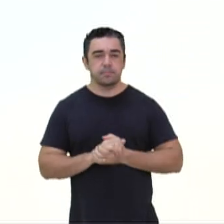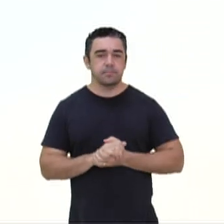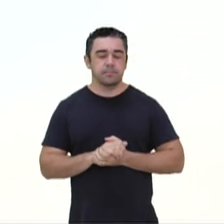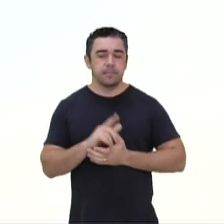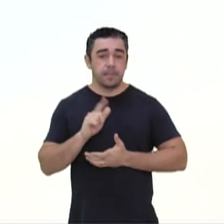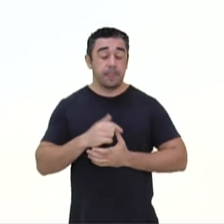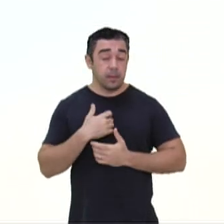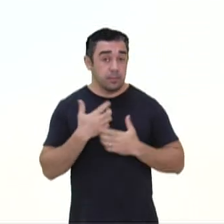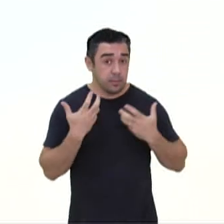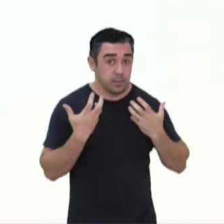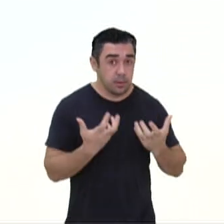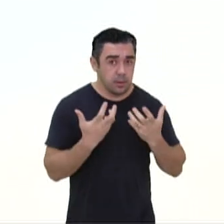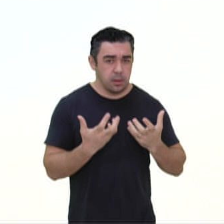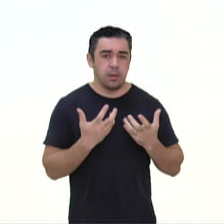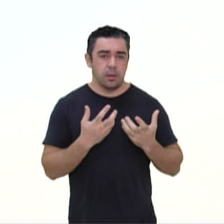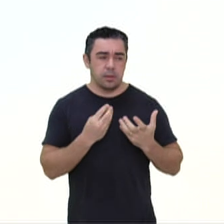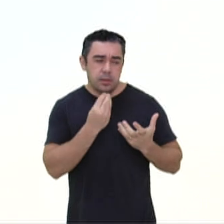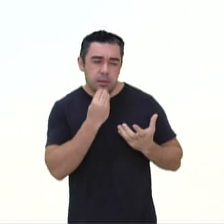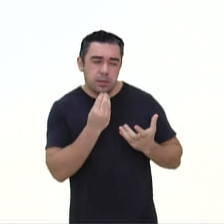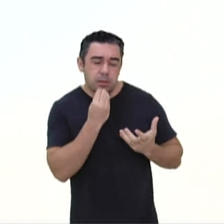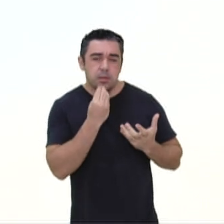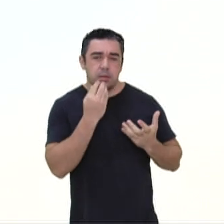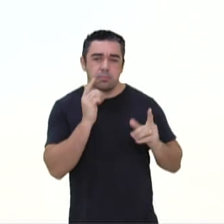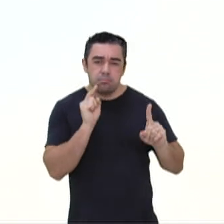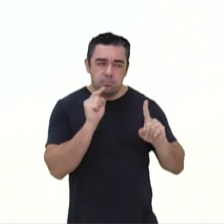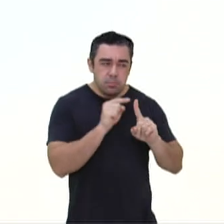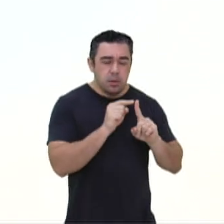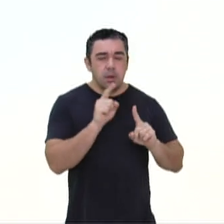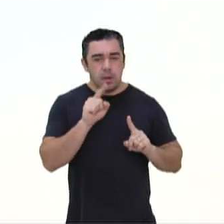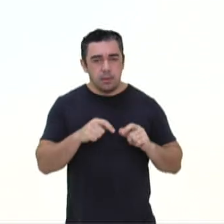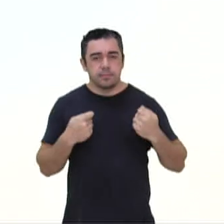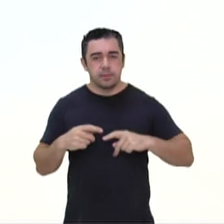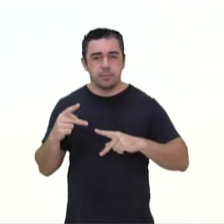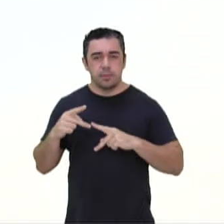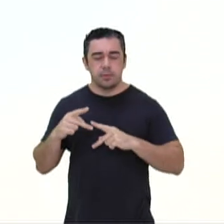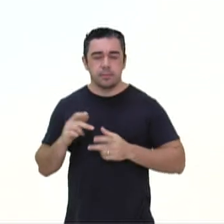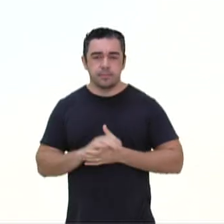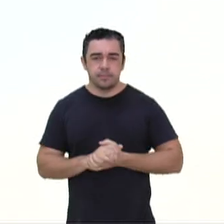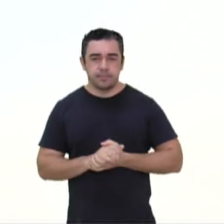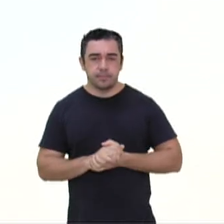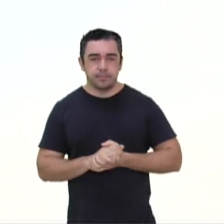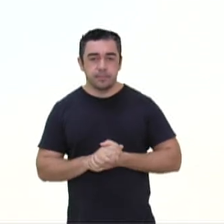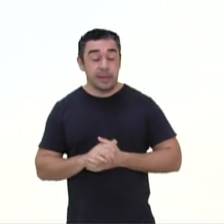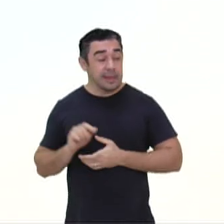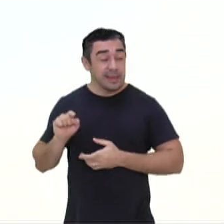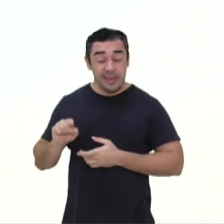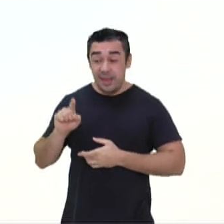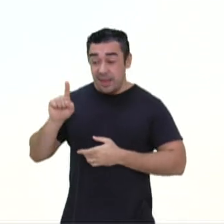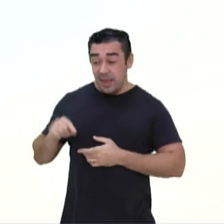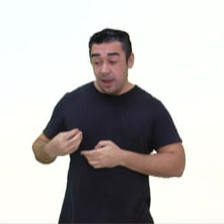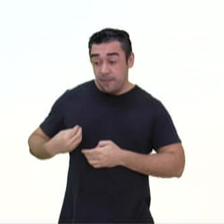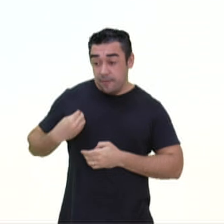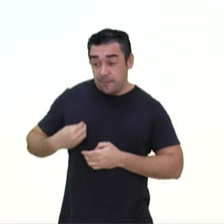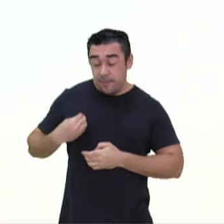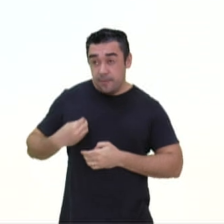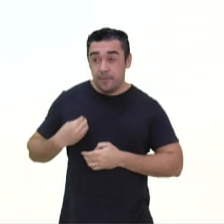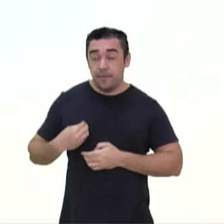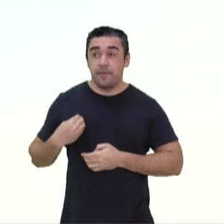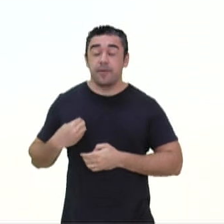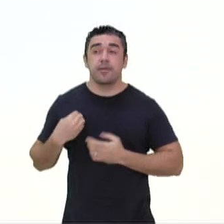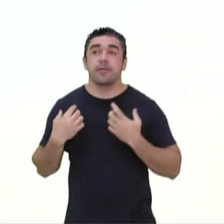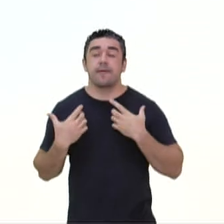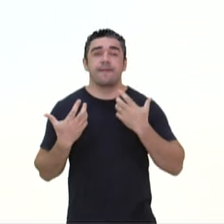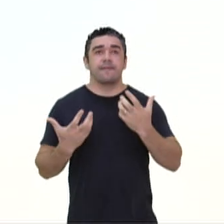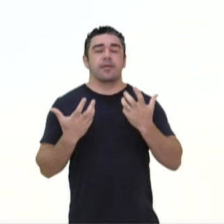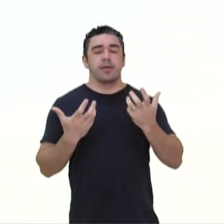almejar, pretender, exige a preposição A. Esta era a vida a que aspirava. Ou